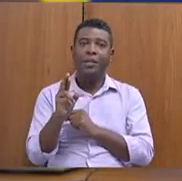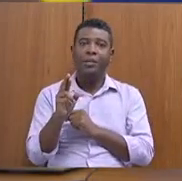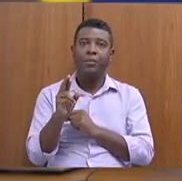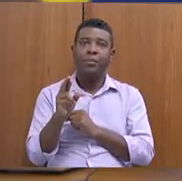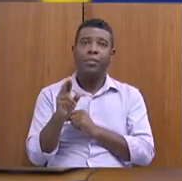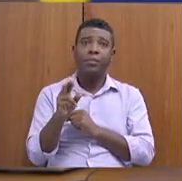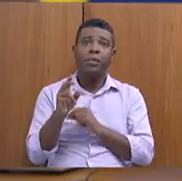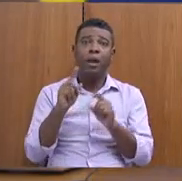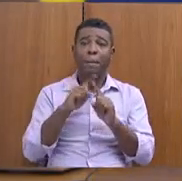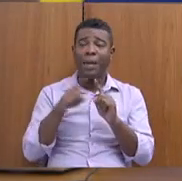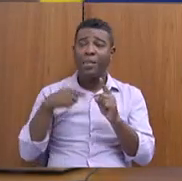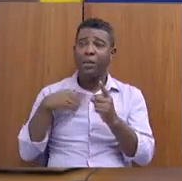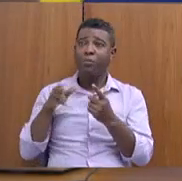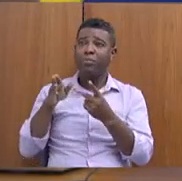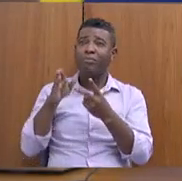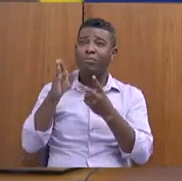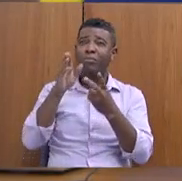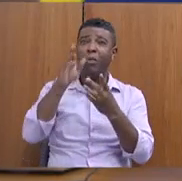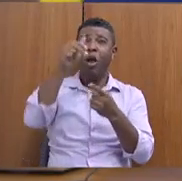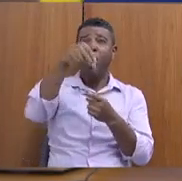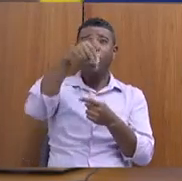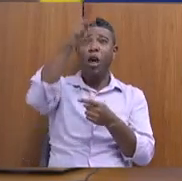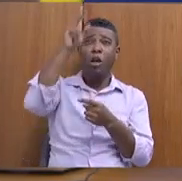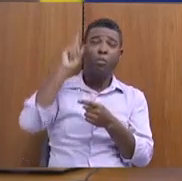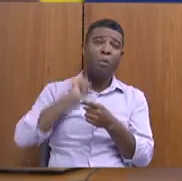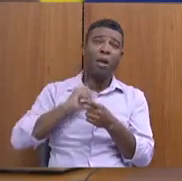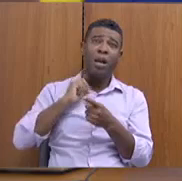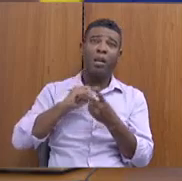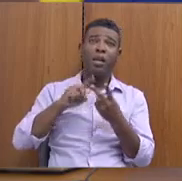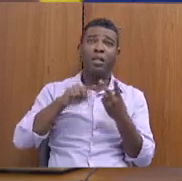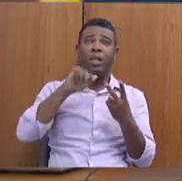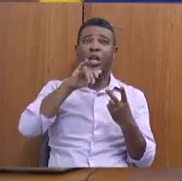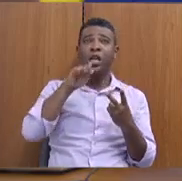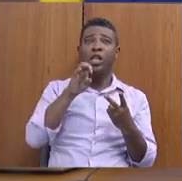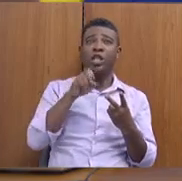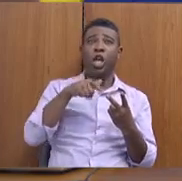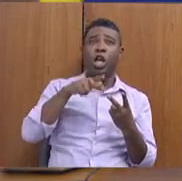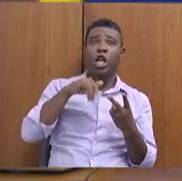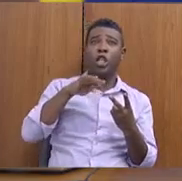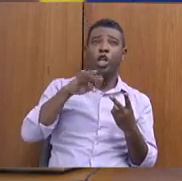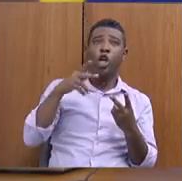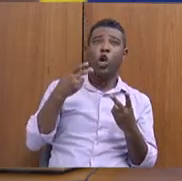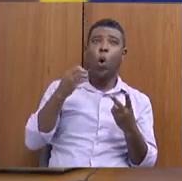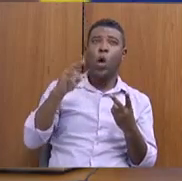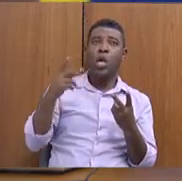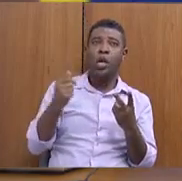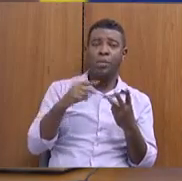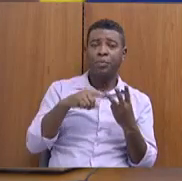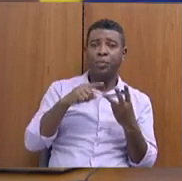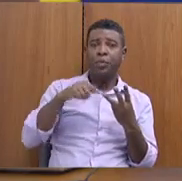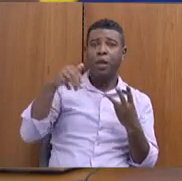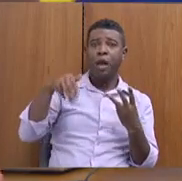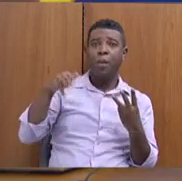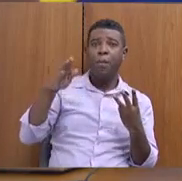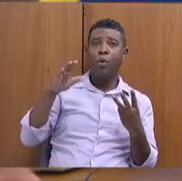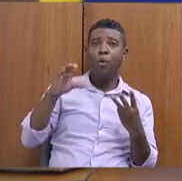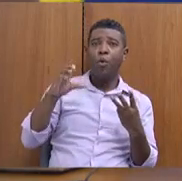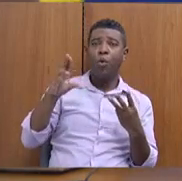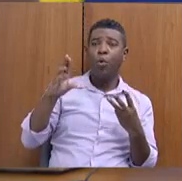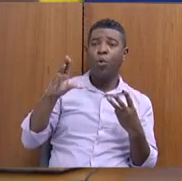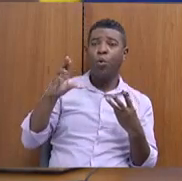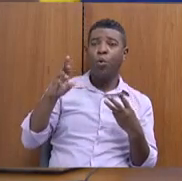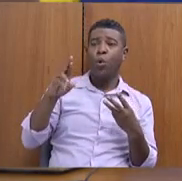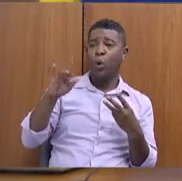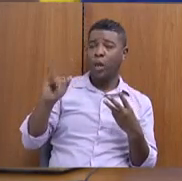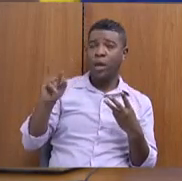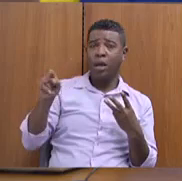eu percorro, do norte de Minas, do Jequitião e do Mucuri, é que não se perfura nem se equipa um posto artesiano, é que se não energiza uma comunidade